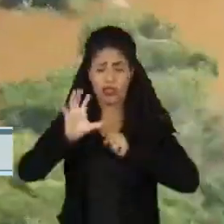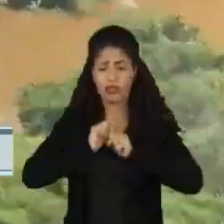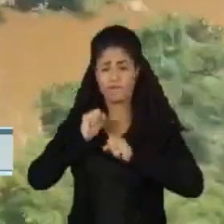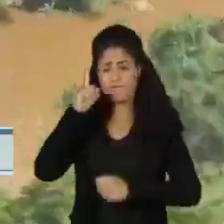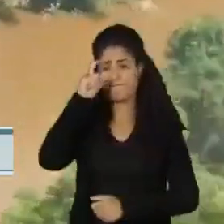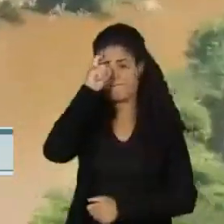Agora, os pais são doentes.